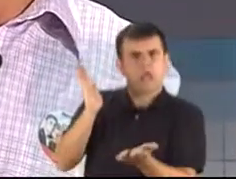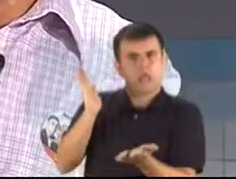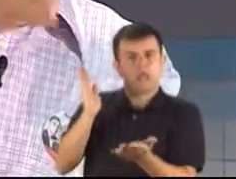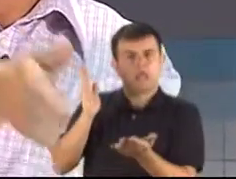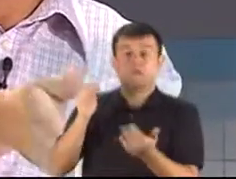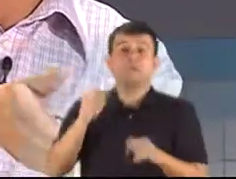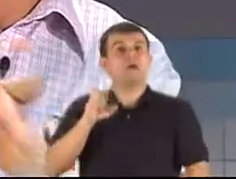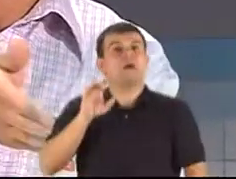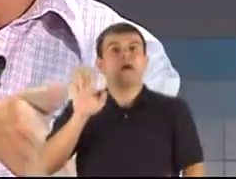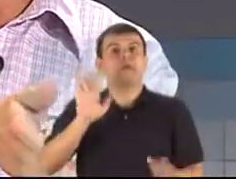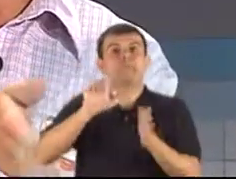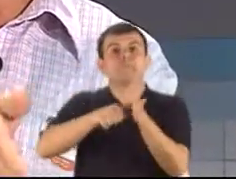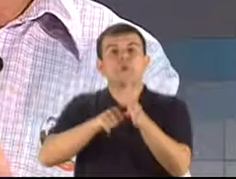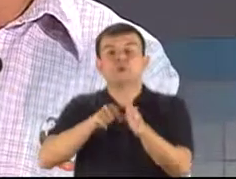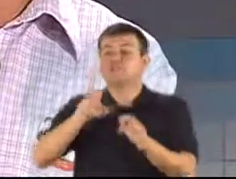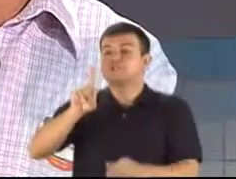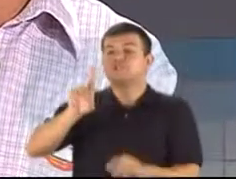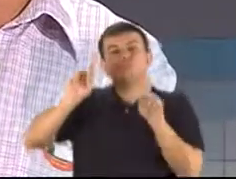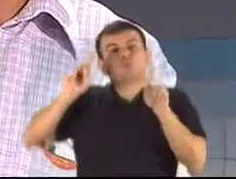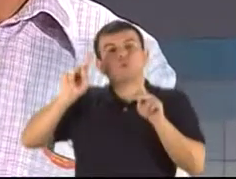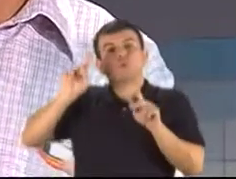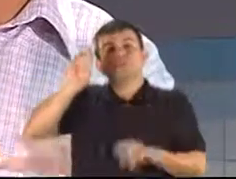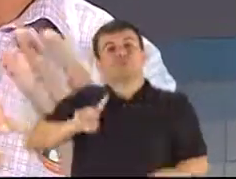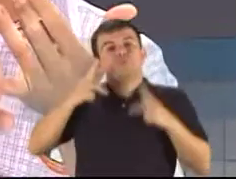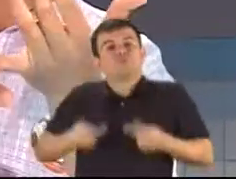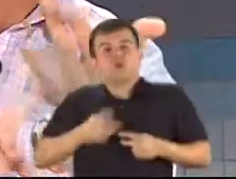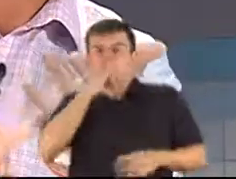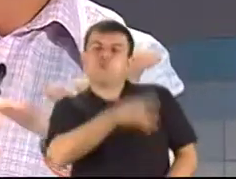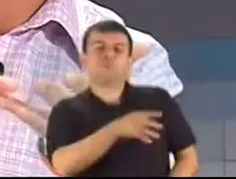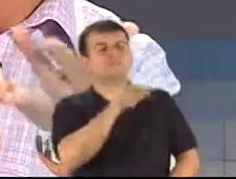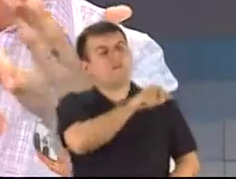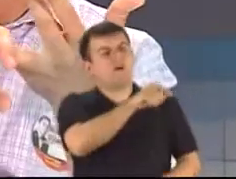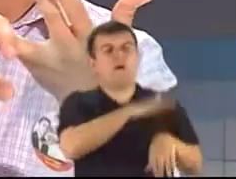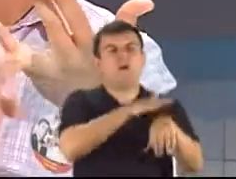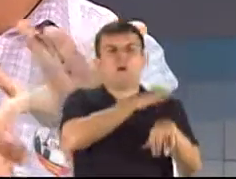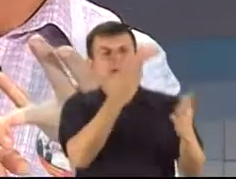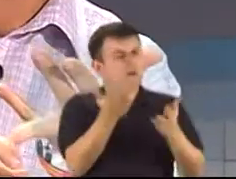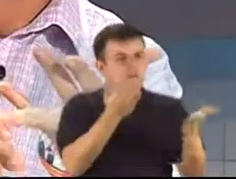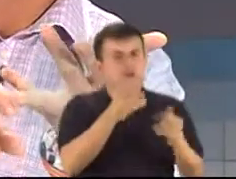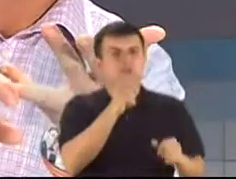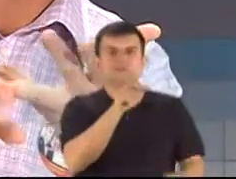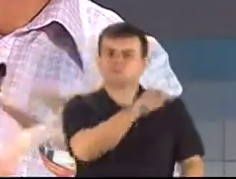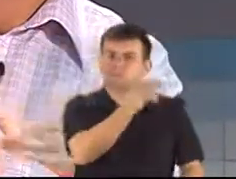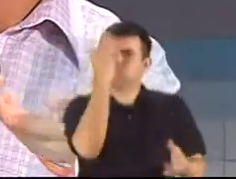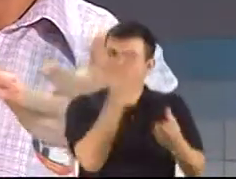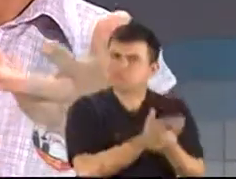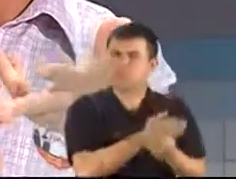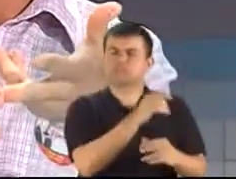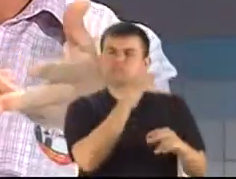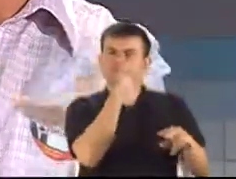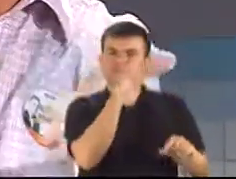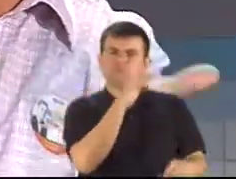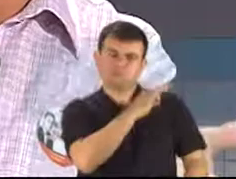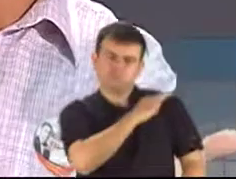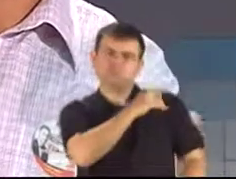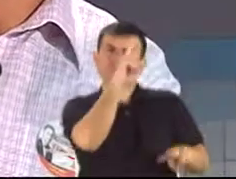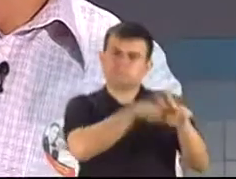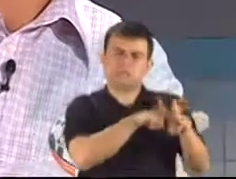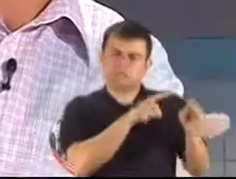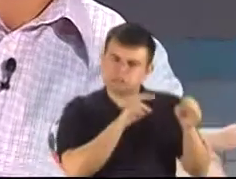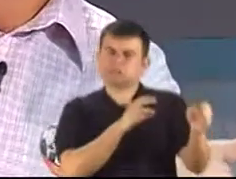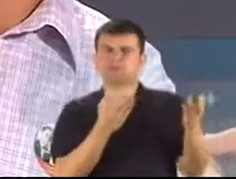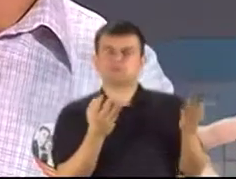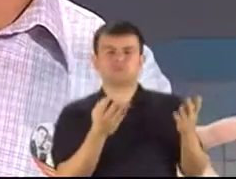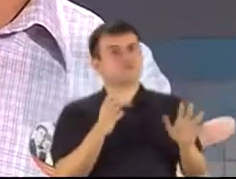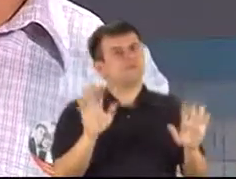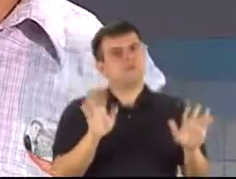fazer com que o ladrão seja beneficiado e o policial tenha que responder a inquérito, tenha que ficar preso. Inclusive, ele perde